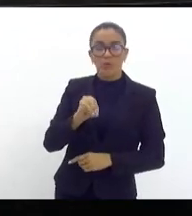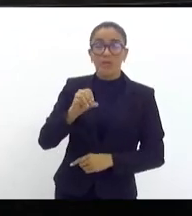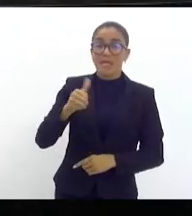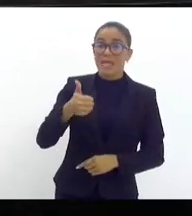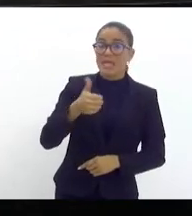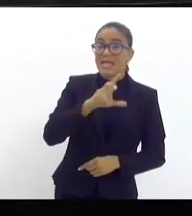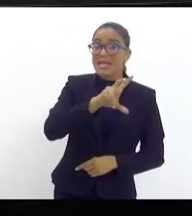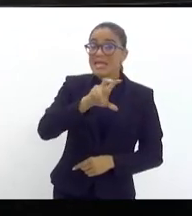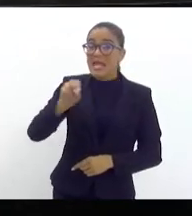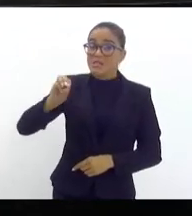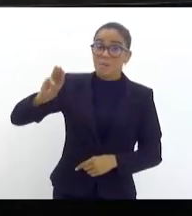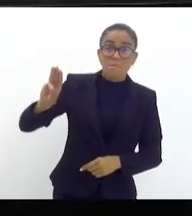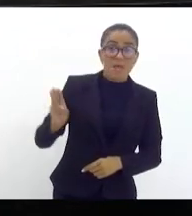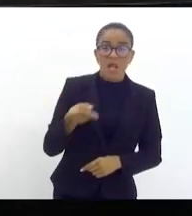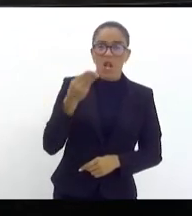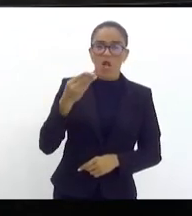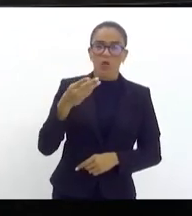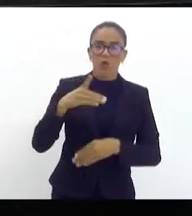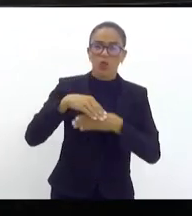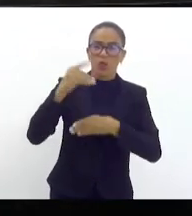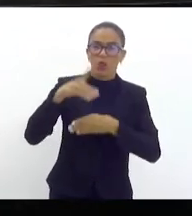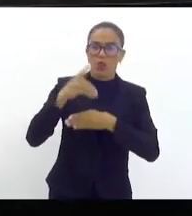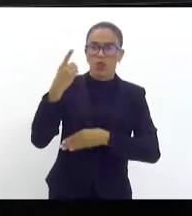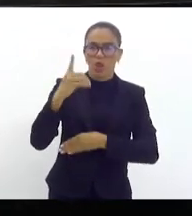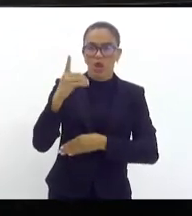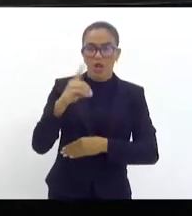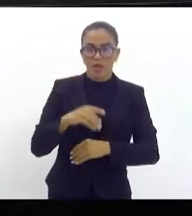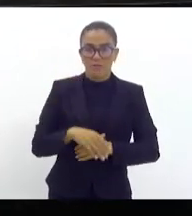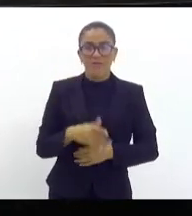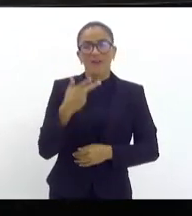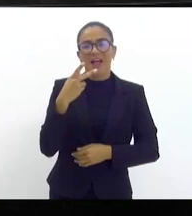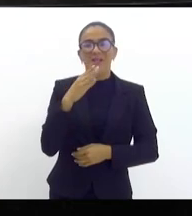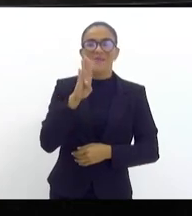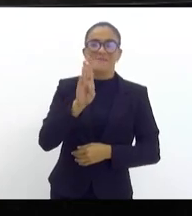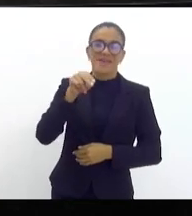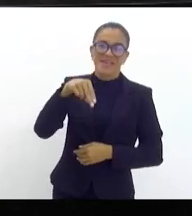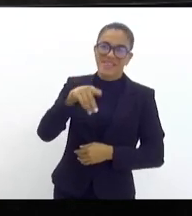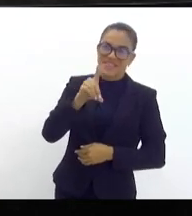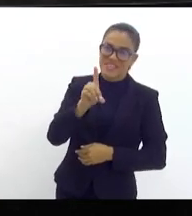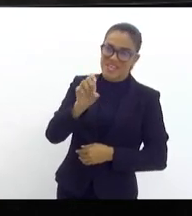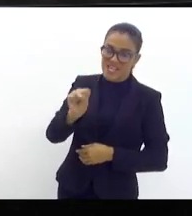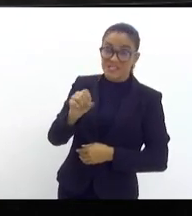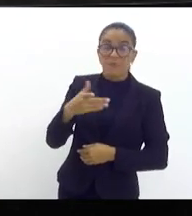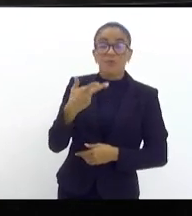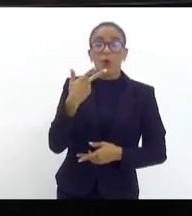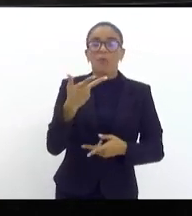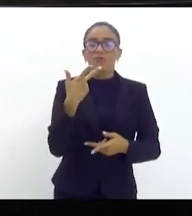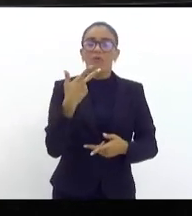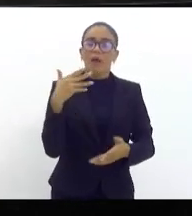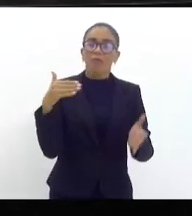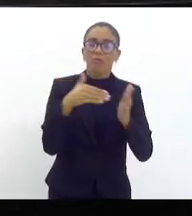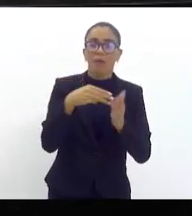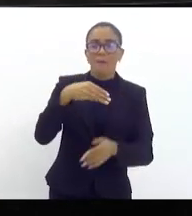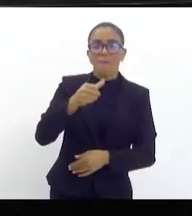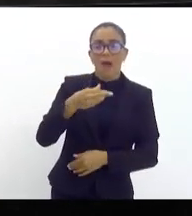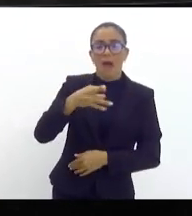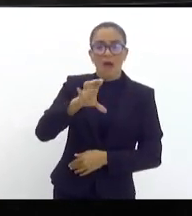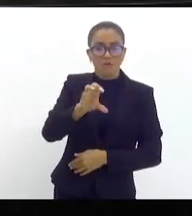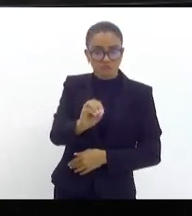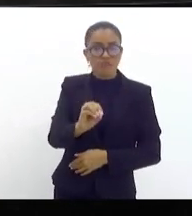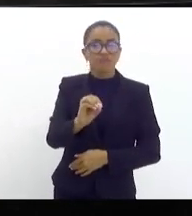recompensa. Pois é, e o BNDES? Como que eu não vou falar do BNDES? Até março de 2023, a Venezuela acumulou